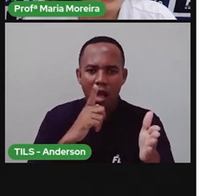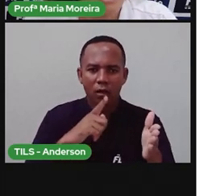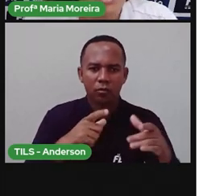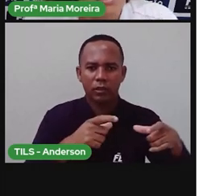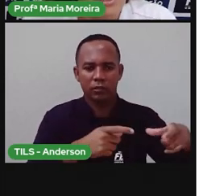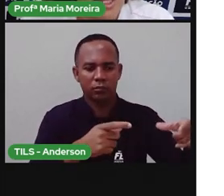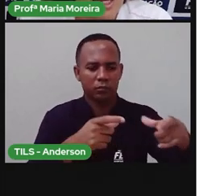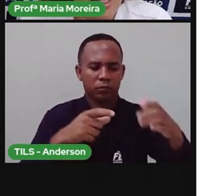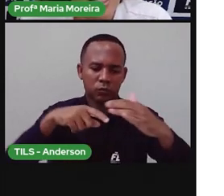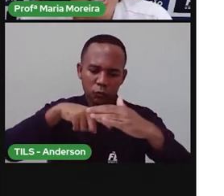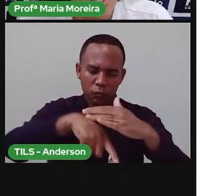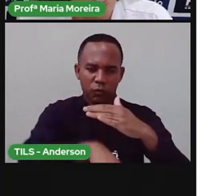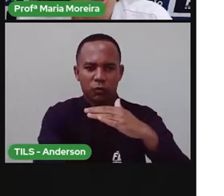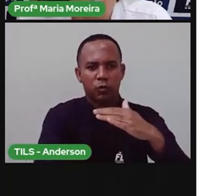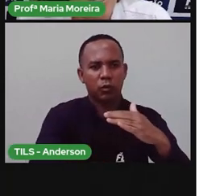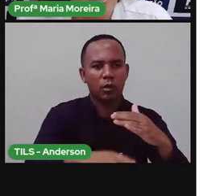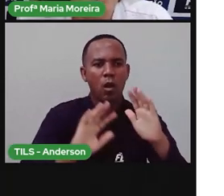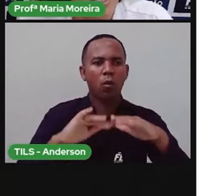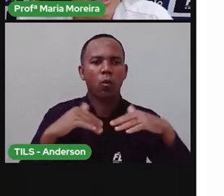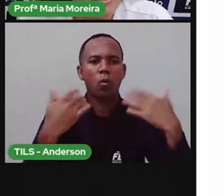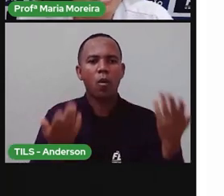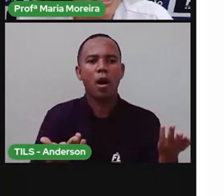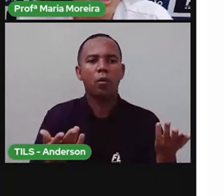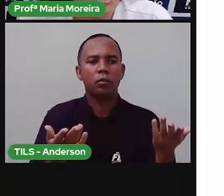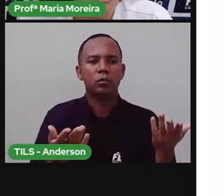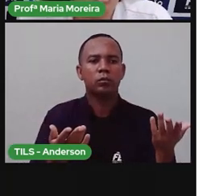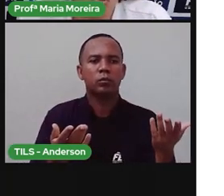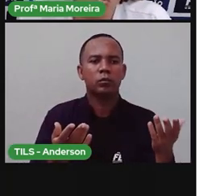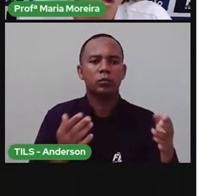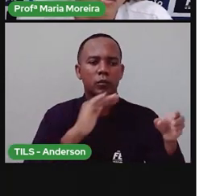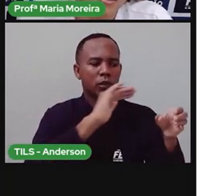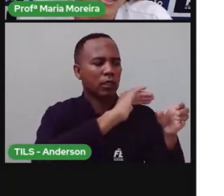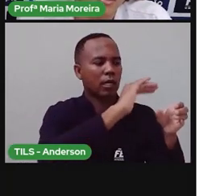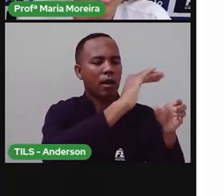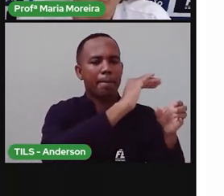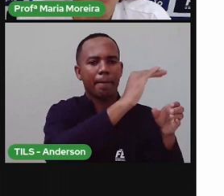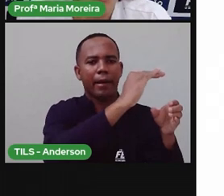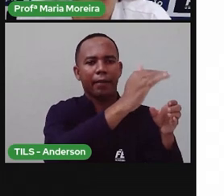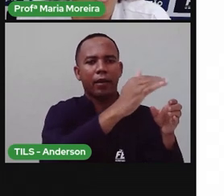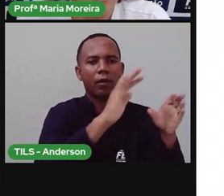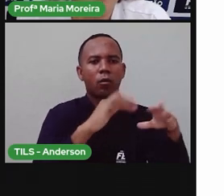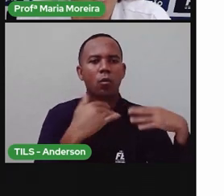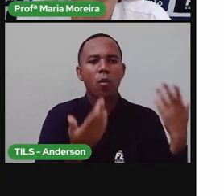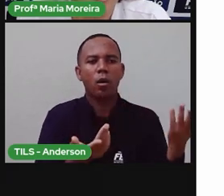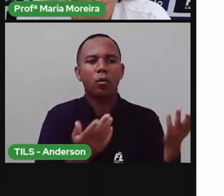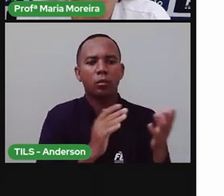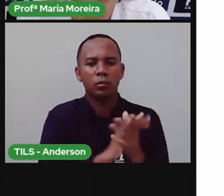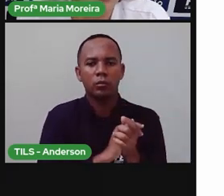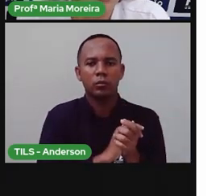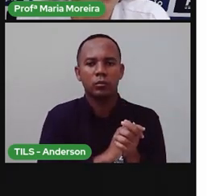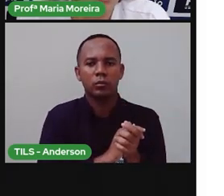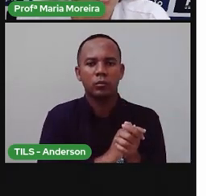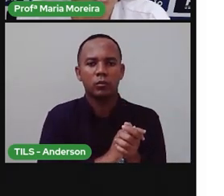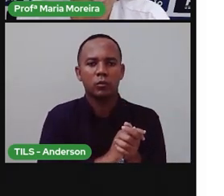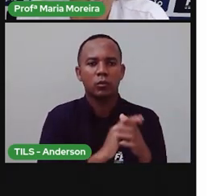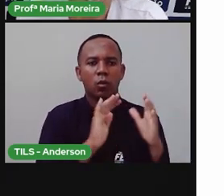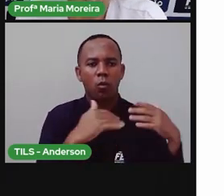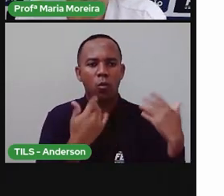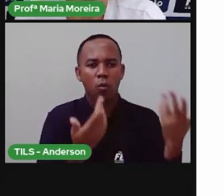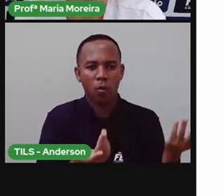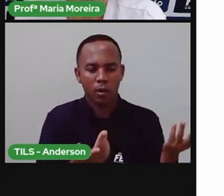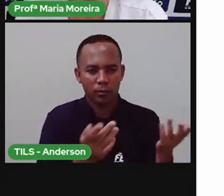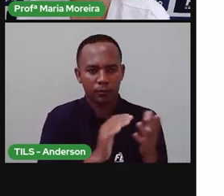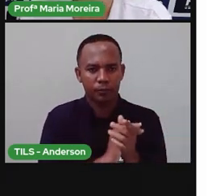e as águas subterrâneas. Qual é a camada, né, gente? Faltou o qual aí nessa questão. Qual camada que abrange não só os